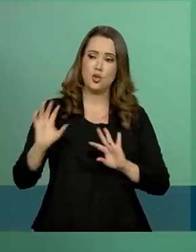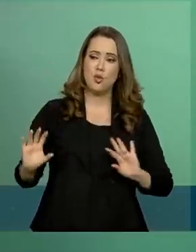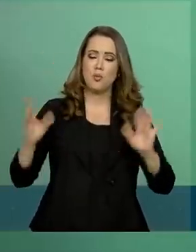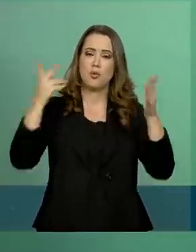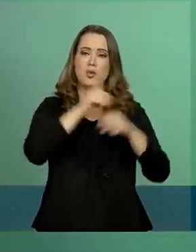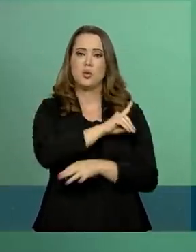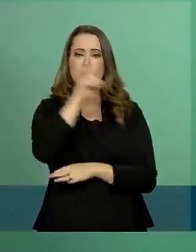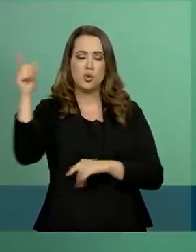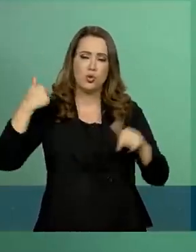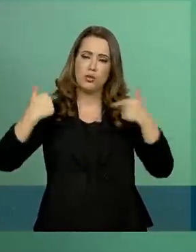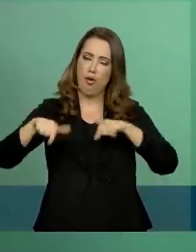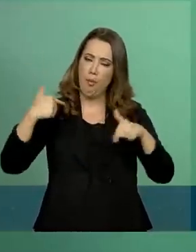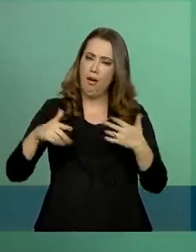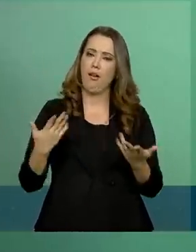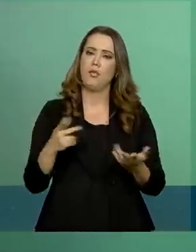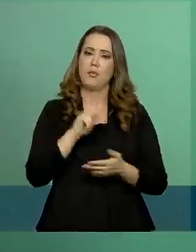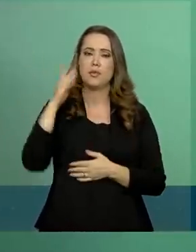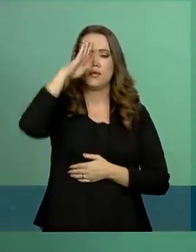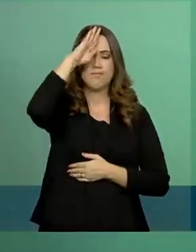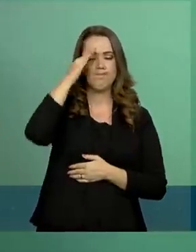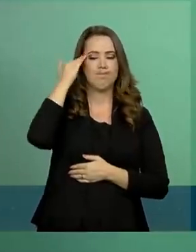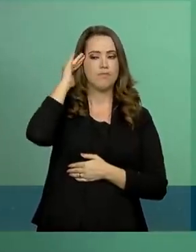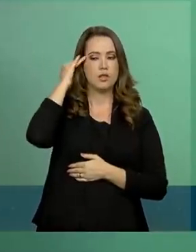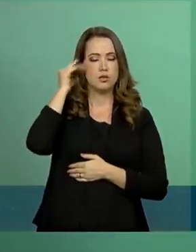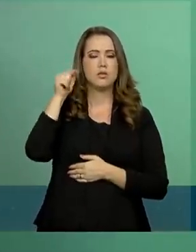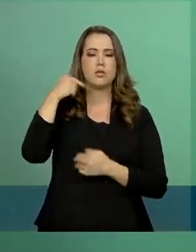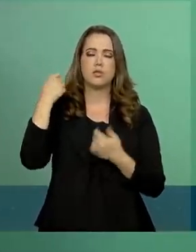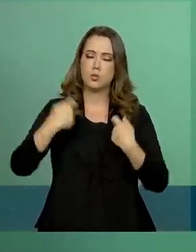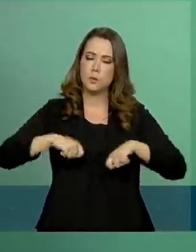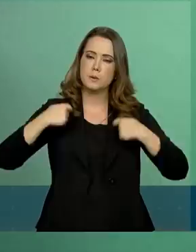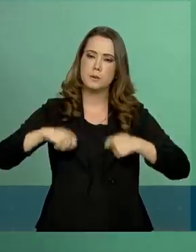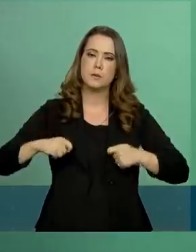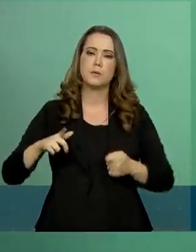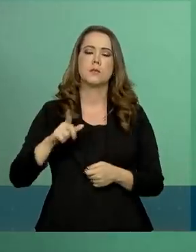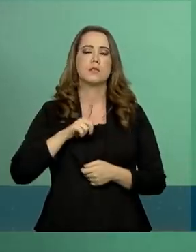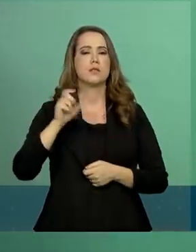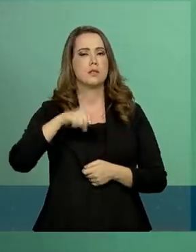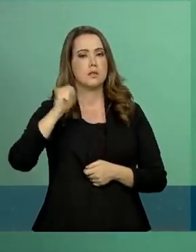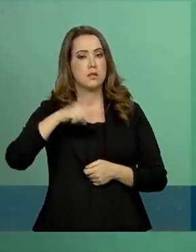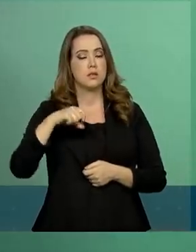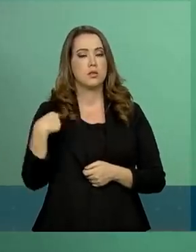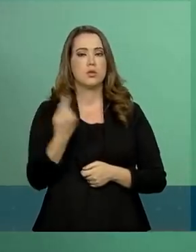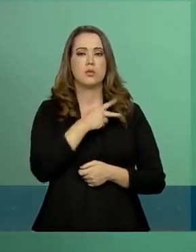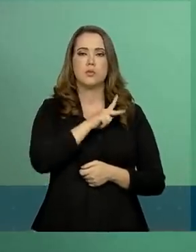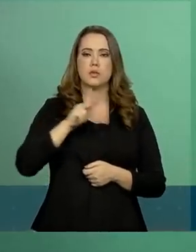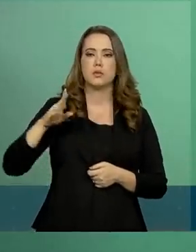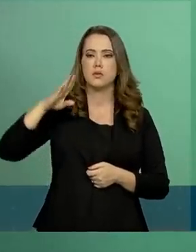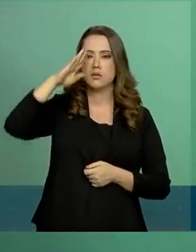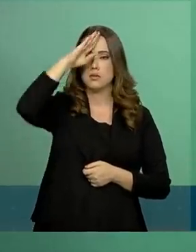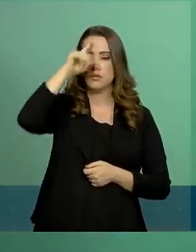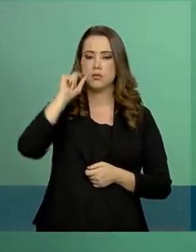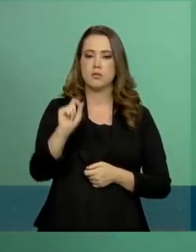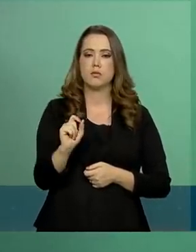O senhor presidente, de igual forma, percebe essa necessidade. Sim, haverá, por parte do nosso presidente,